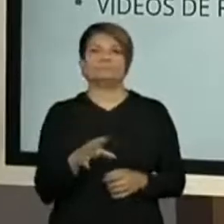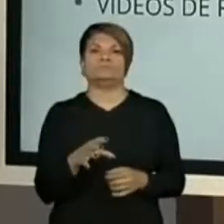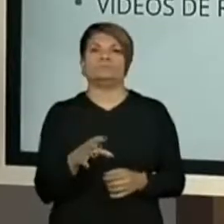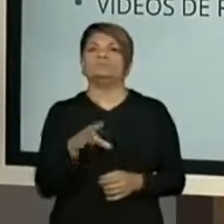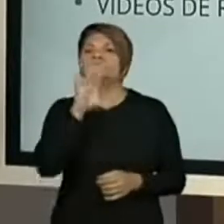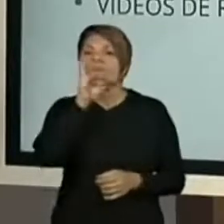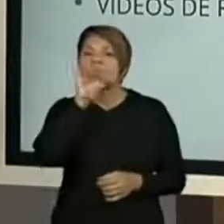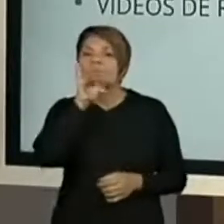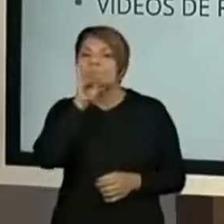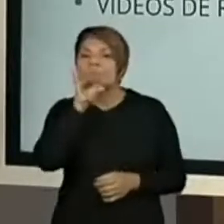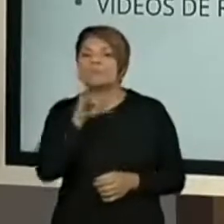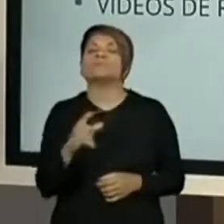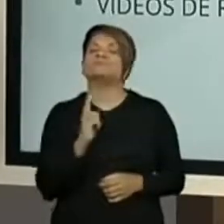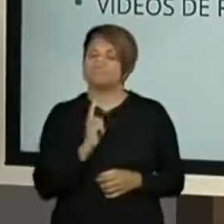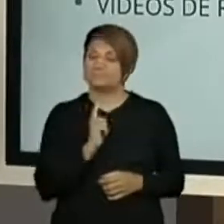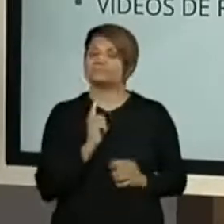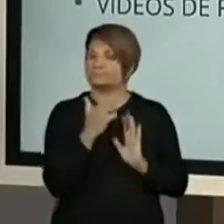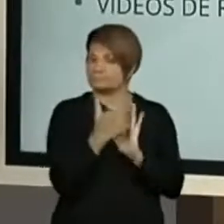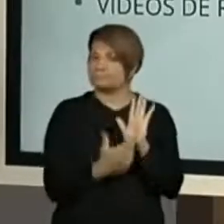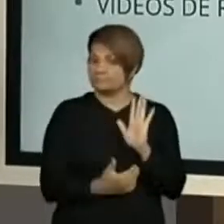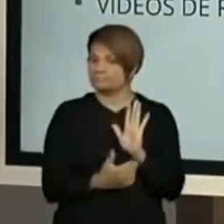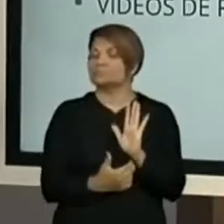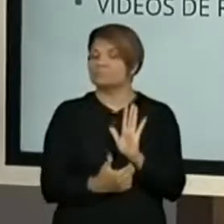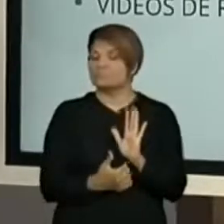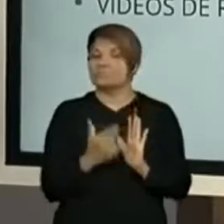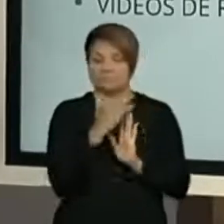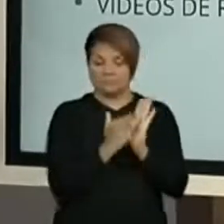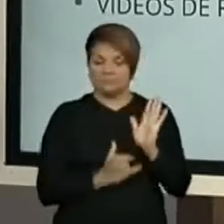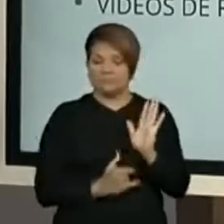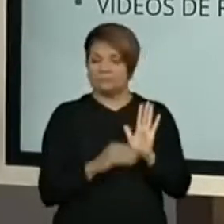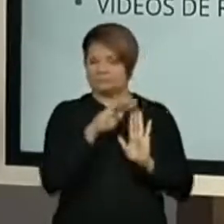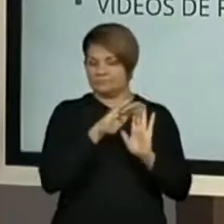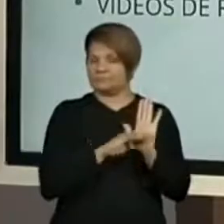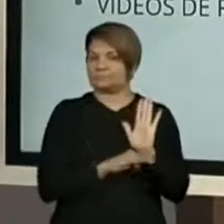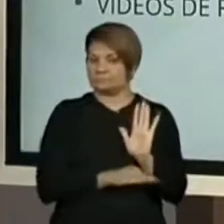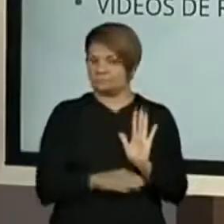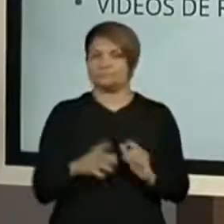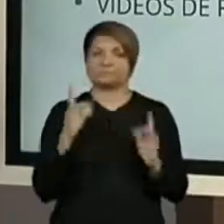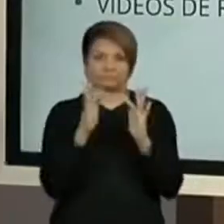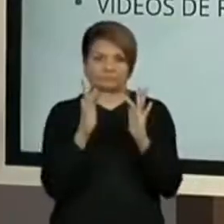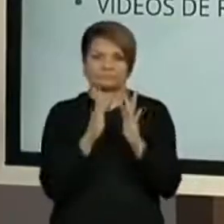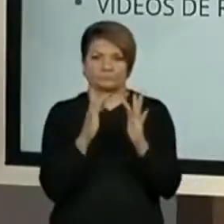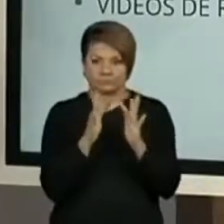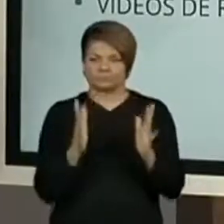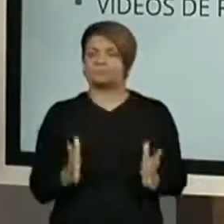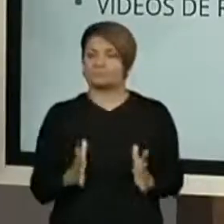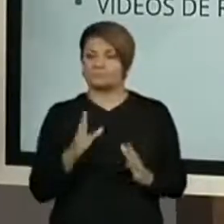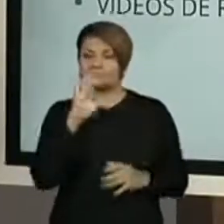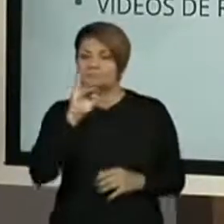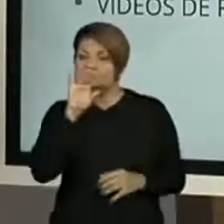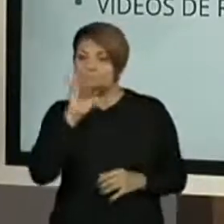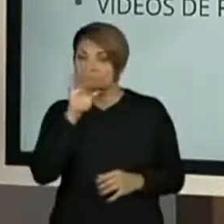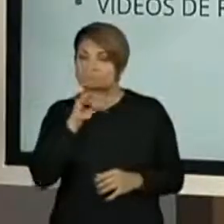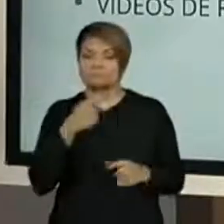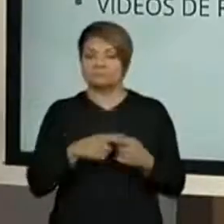falado, existe uma receita. É um gênero textual que vocês estão tendo contato. Só oralmente, porque a pessoa vai fazendo a receita e vai